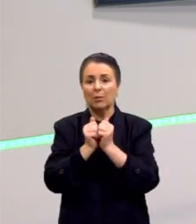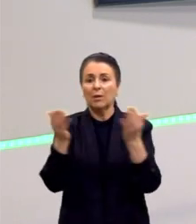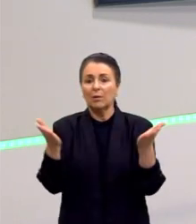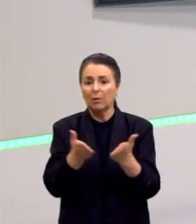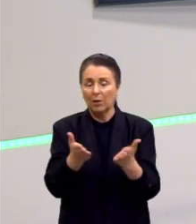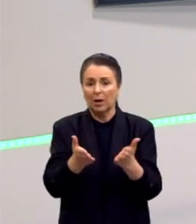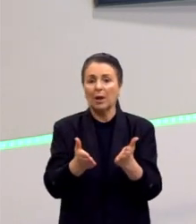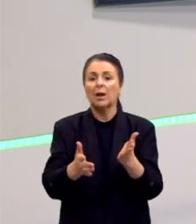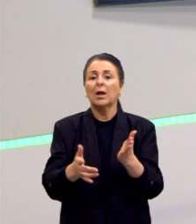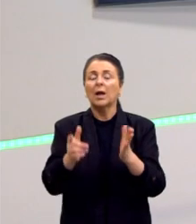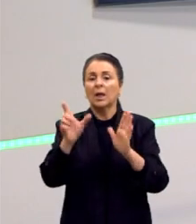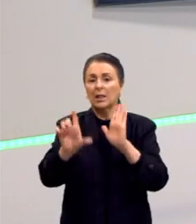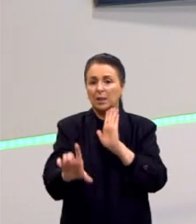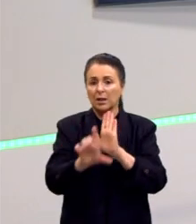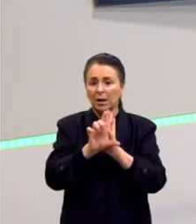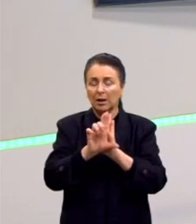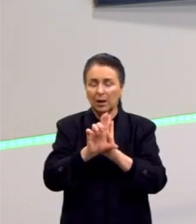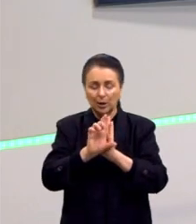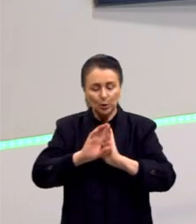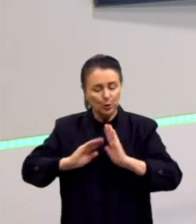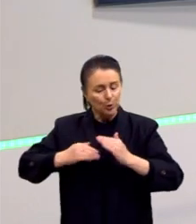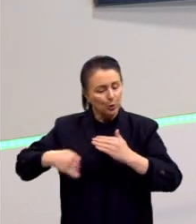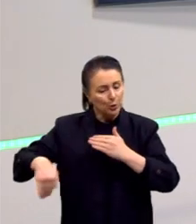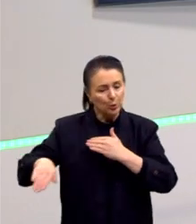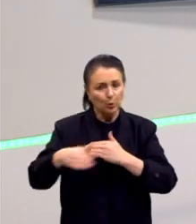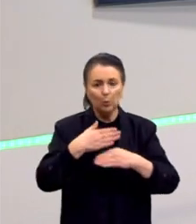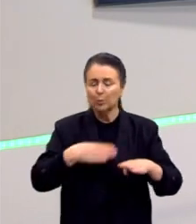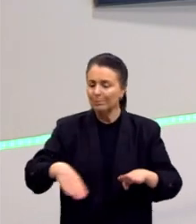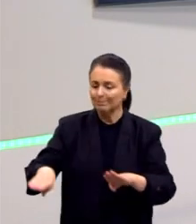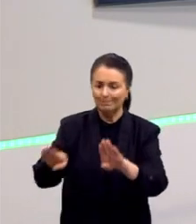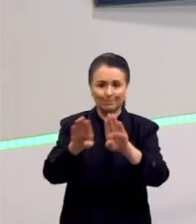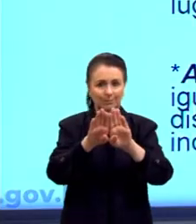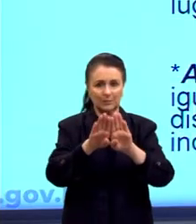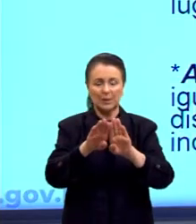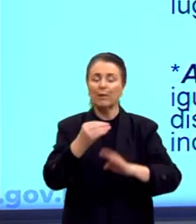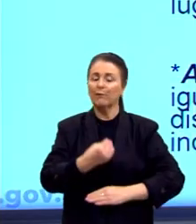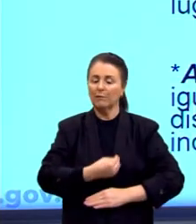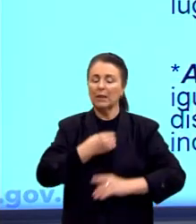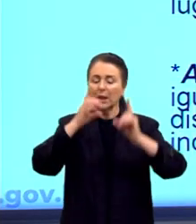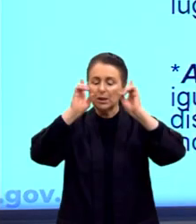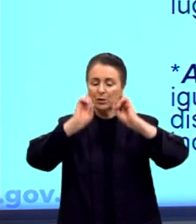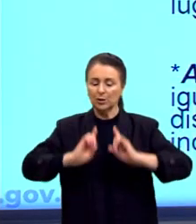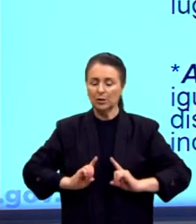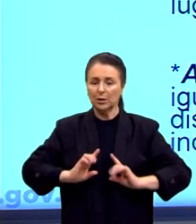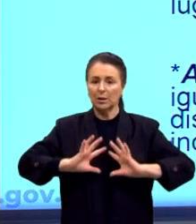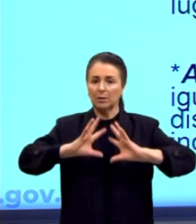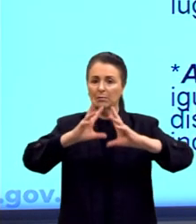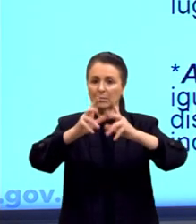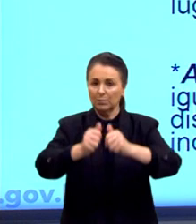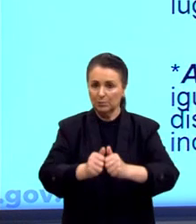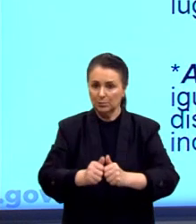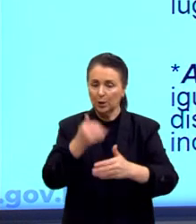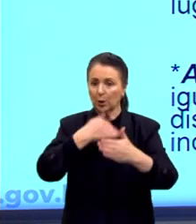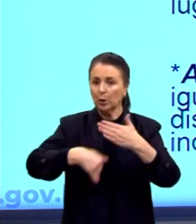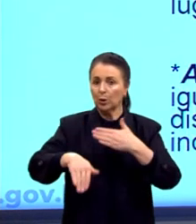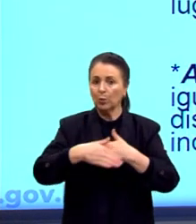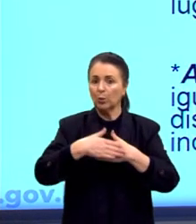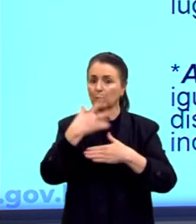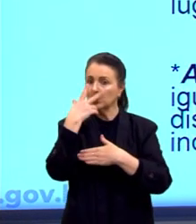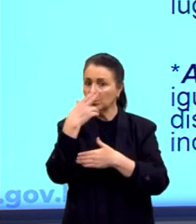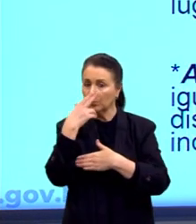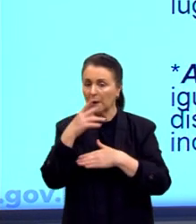lei, nós todos somos iguais. Isso é viver dignamente. Todos são iguais perante a lei e, sem